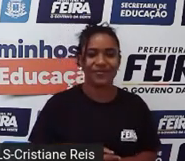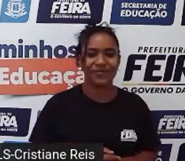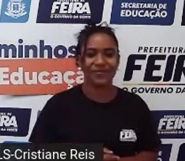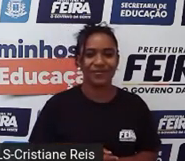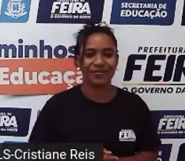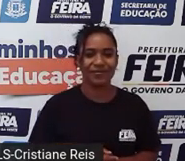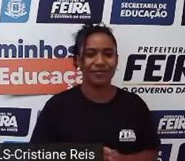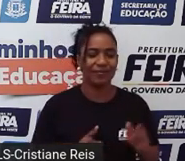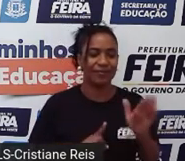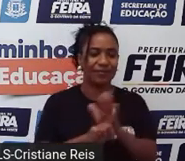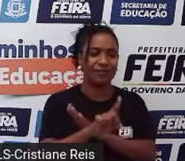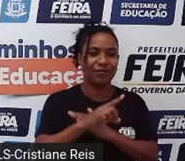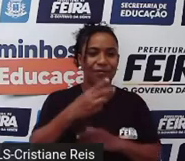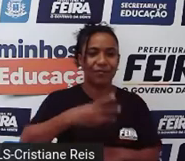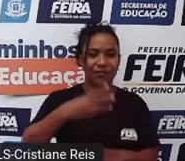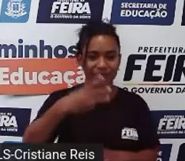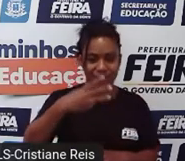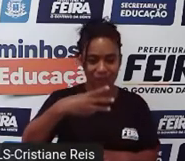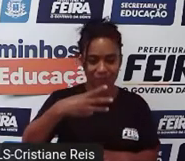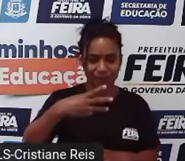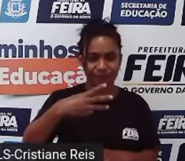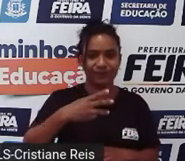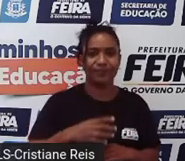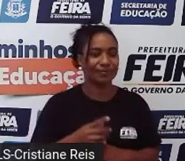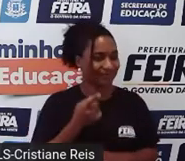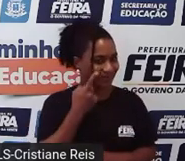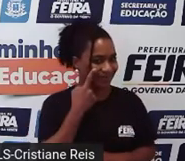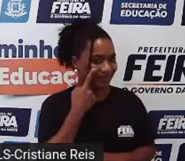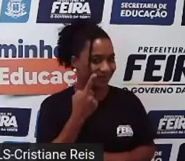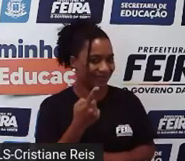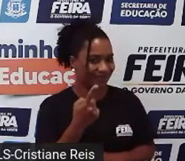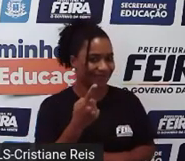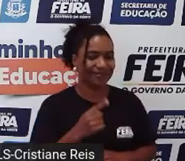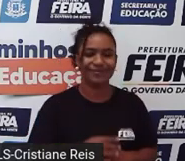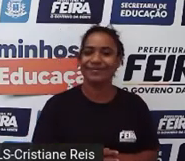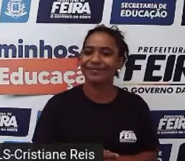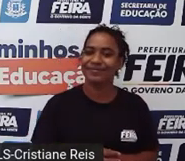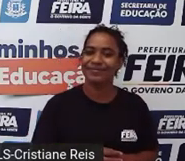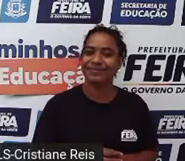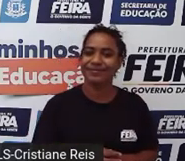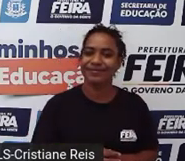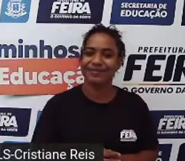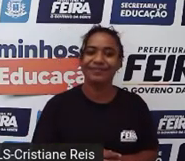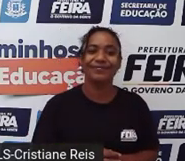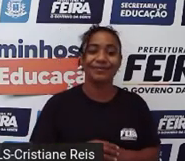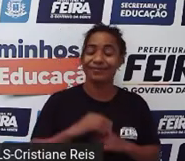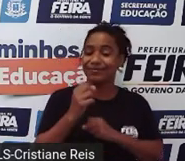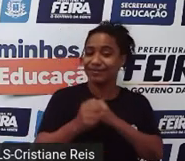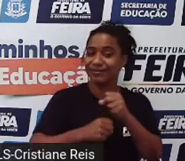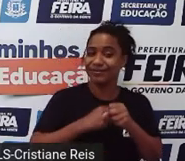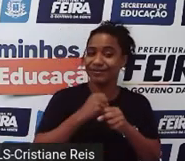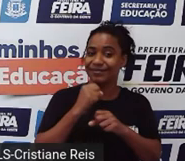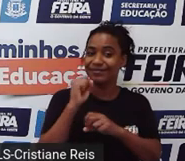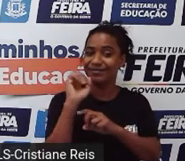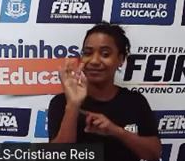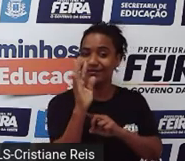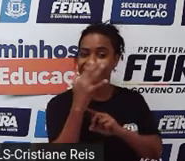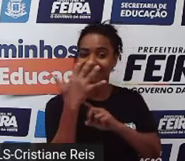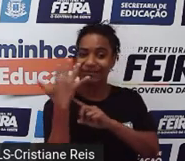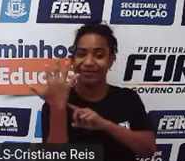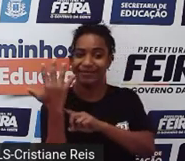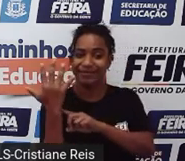Question 3. Get ready? Estão prontos? Neste caso, a estação do ano é? Wind,